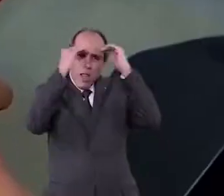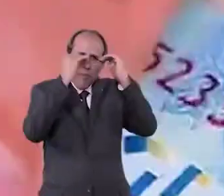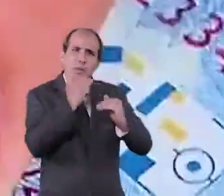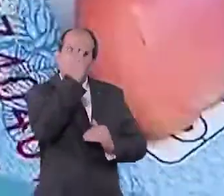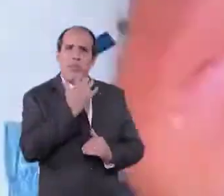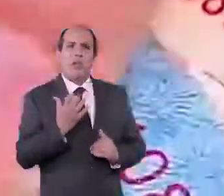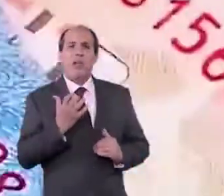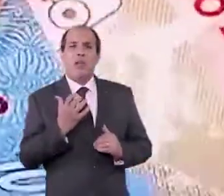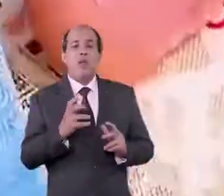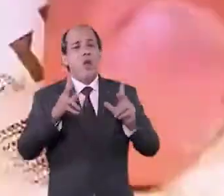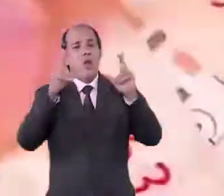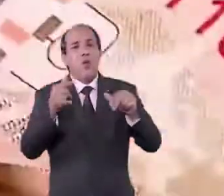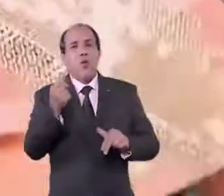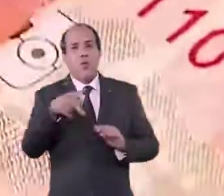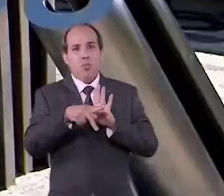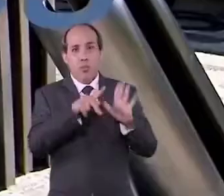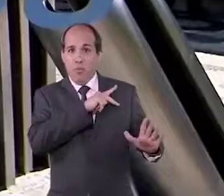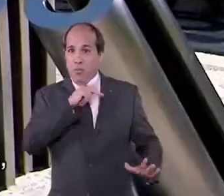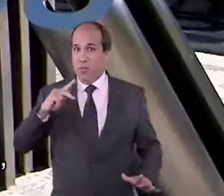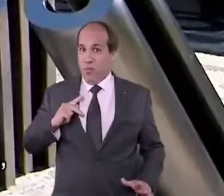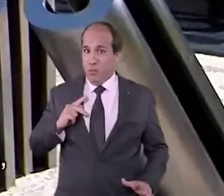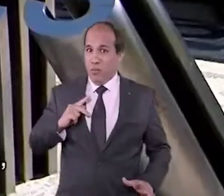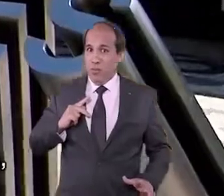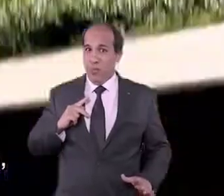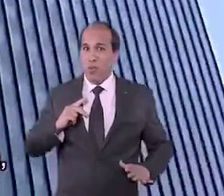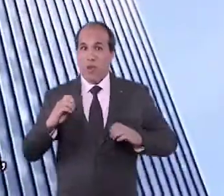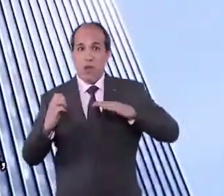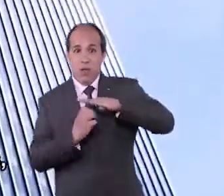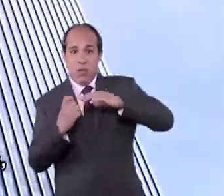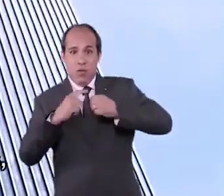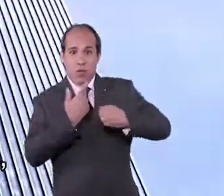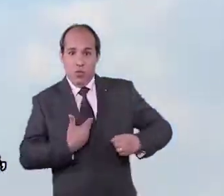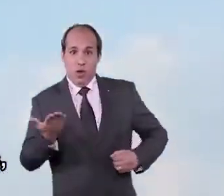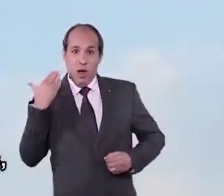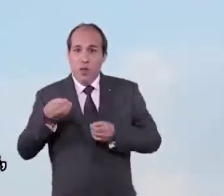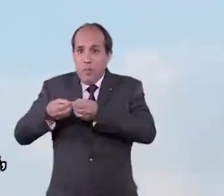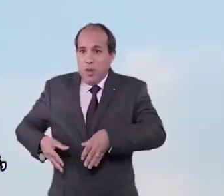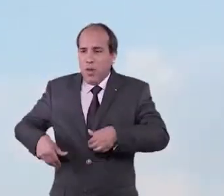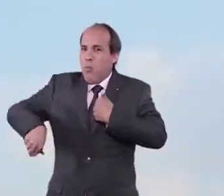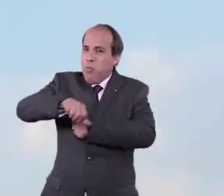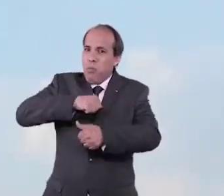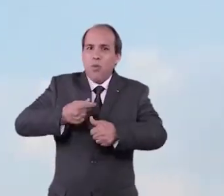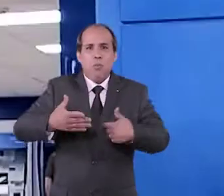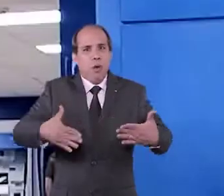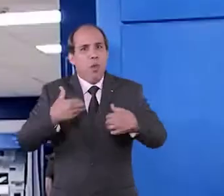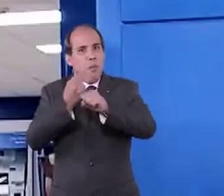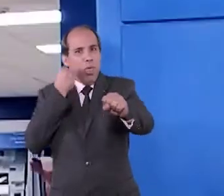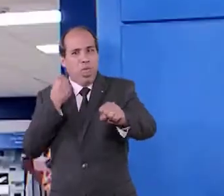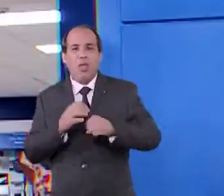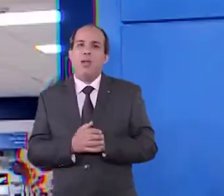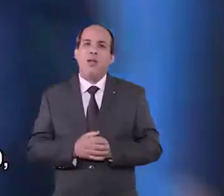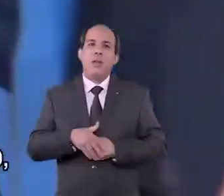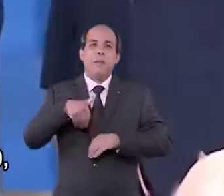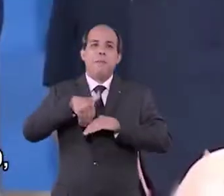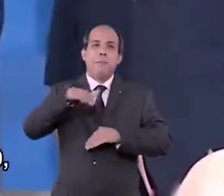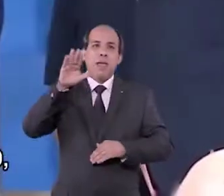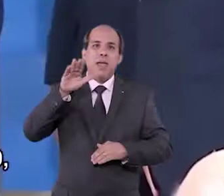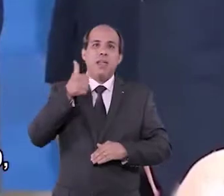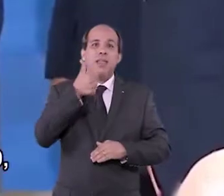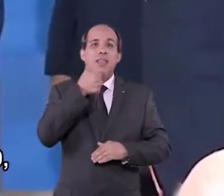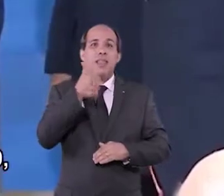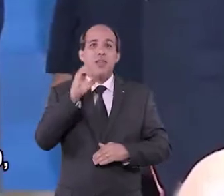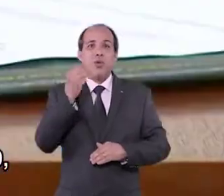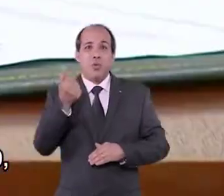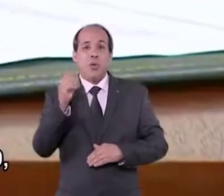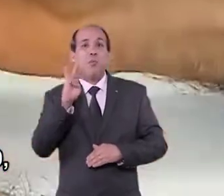levado a sério, assim como o dinheiro público. As estatais que antes davam prejuízos passaram a dar lucro. Foram mais de